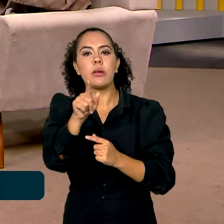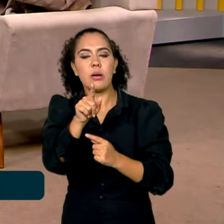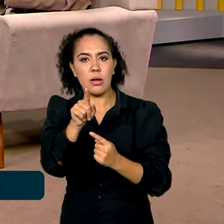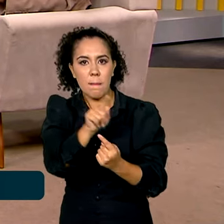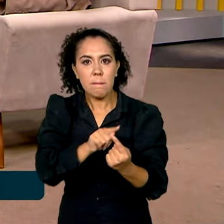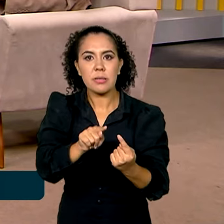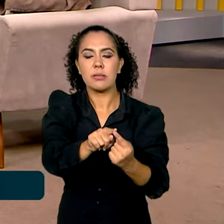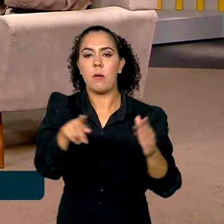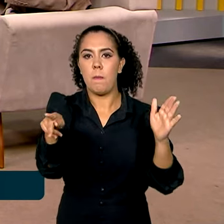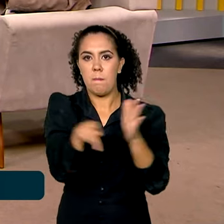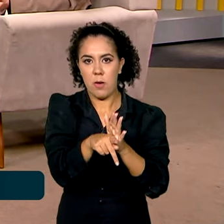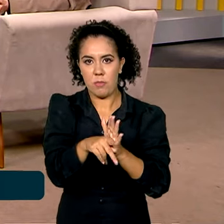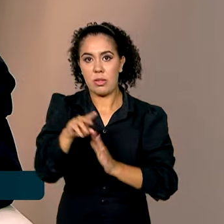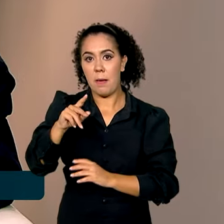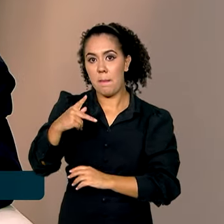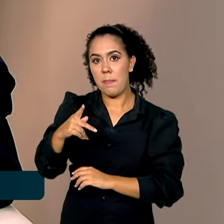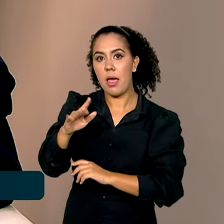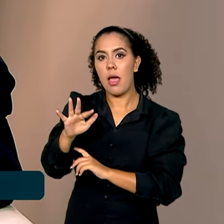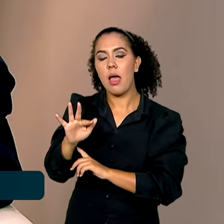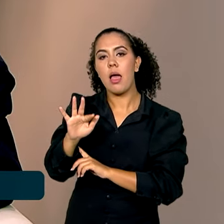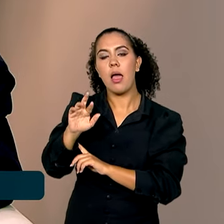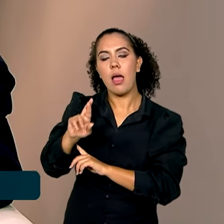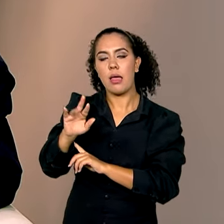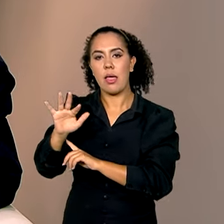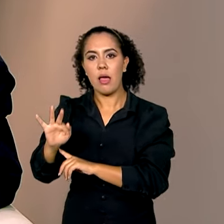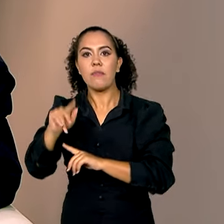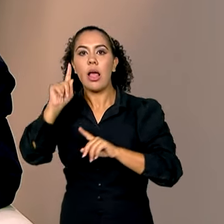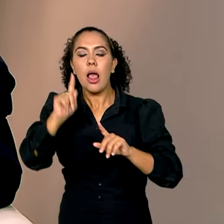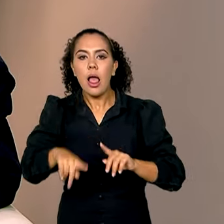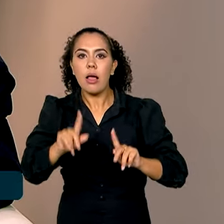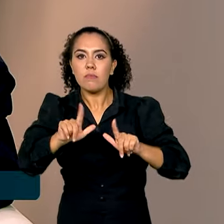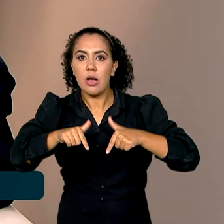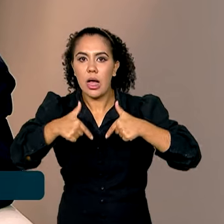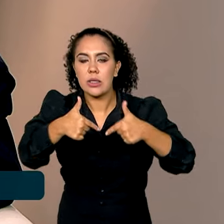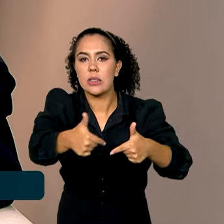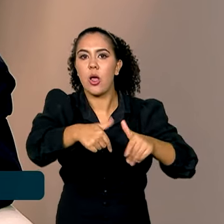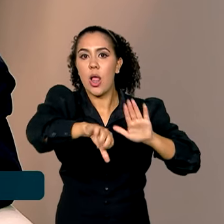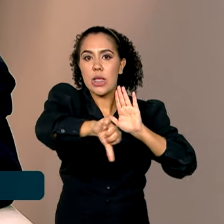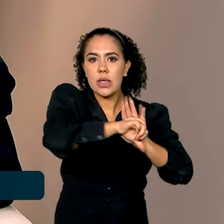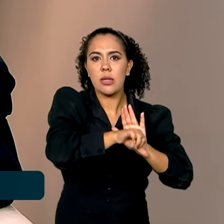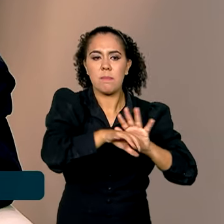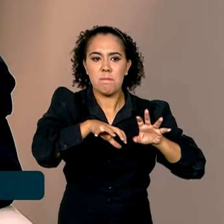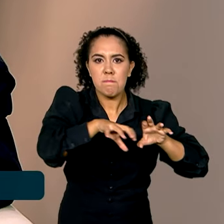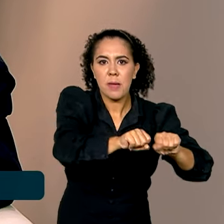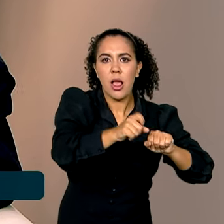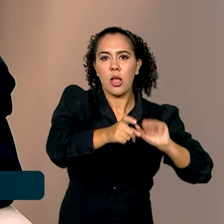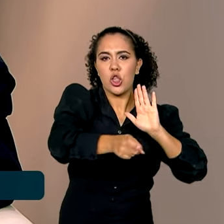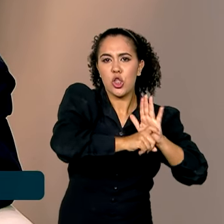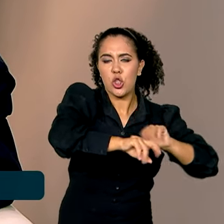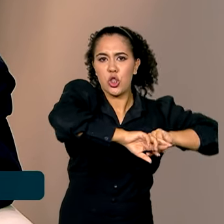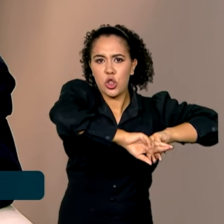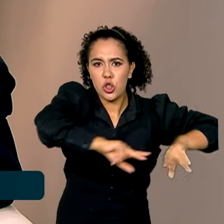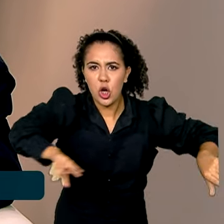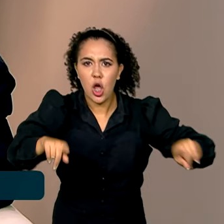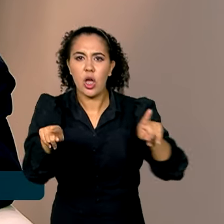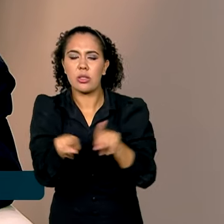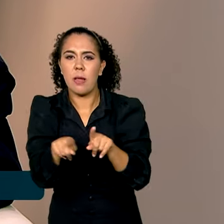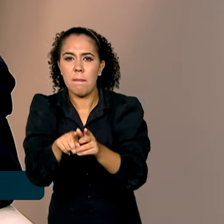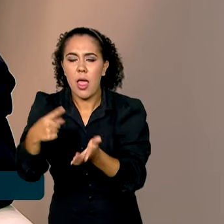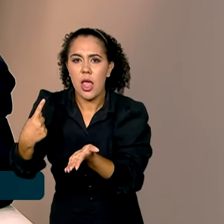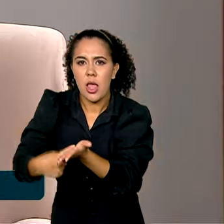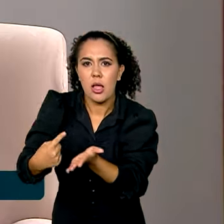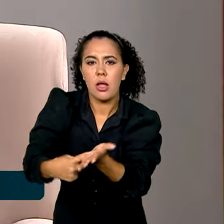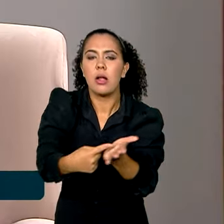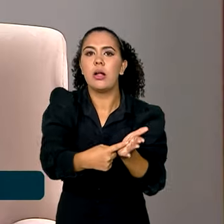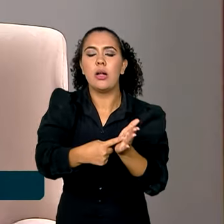o enfrentamento ao crime. Por exemplo, apreensão de drogas, combate ao contrabando, ao tráfico de pessoas,